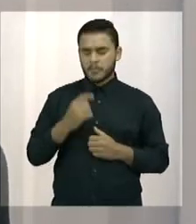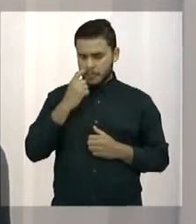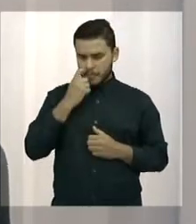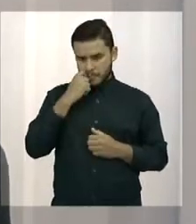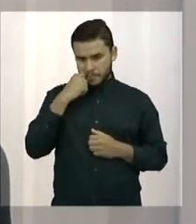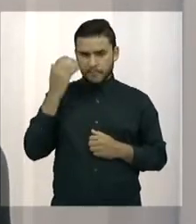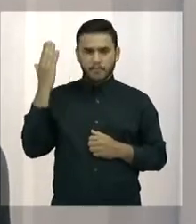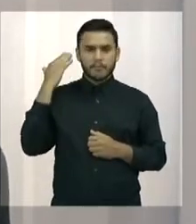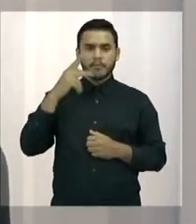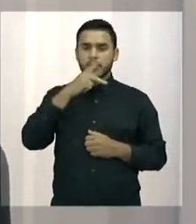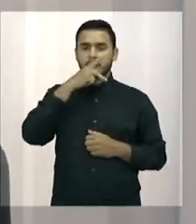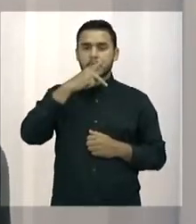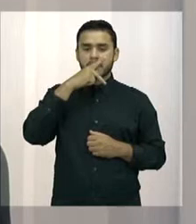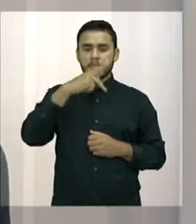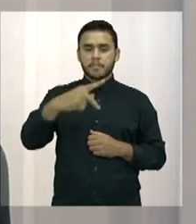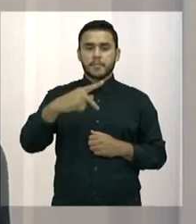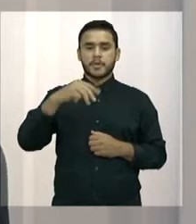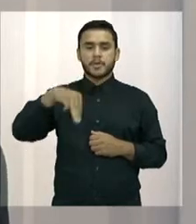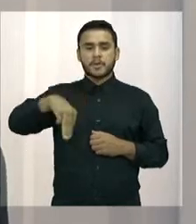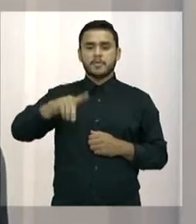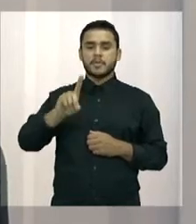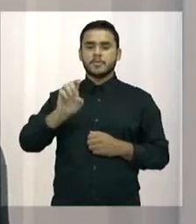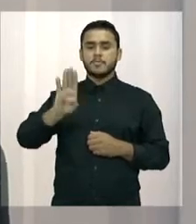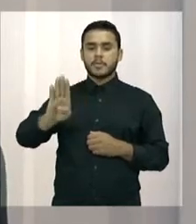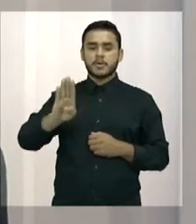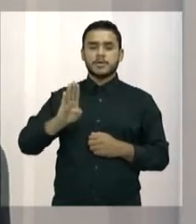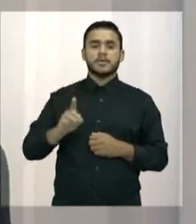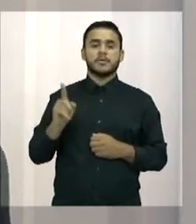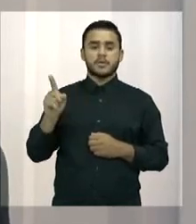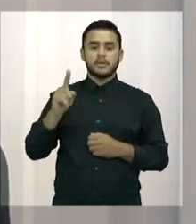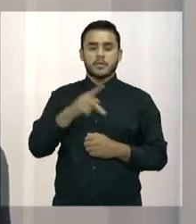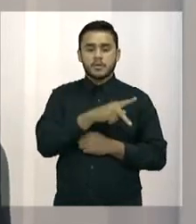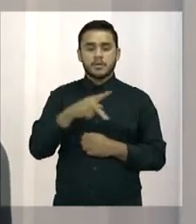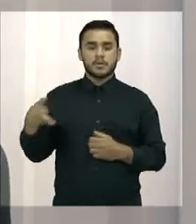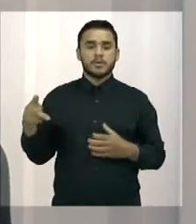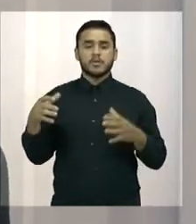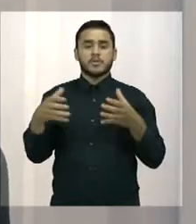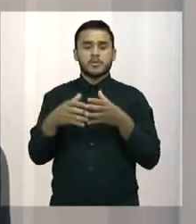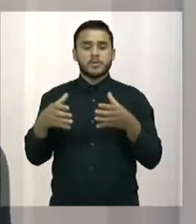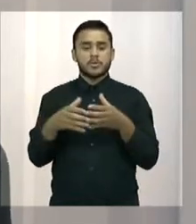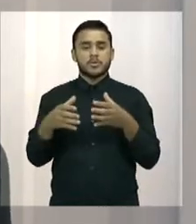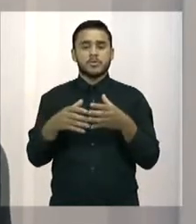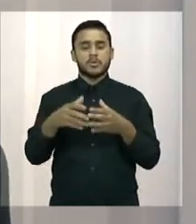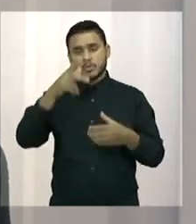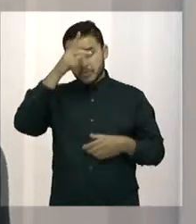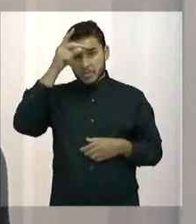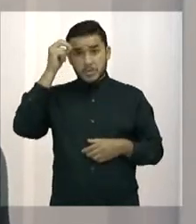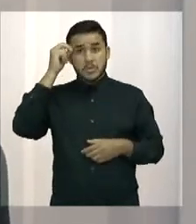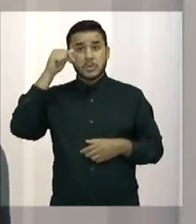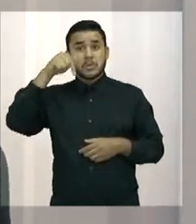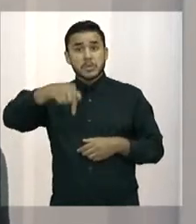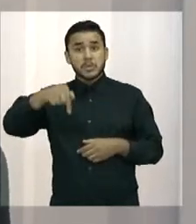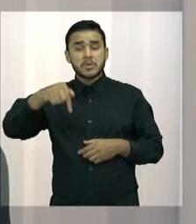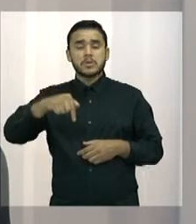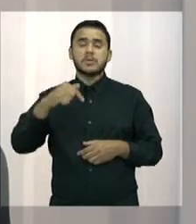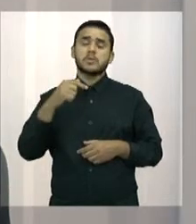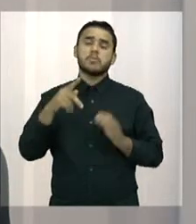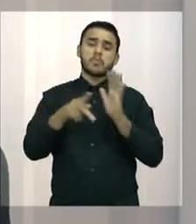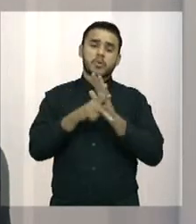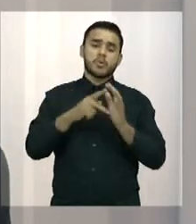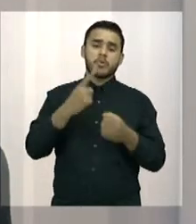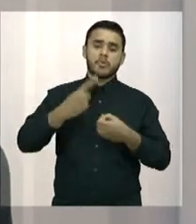época, PMDB. Porque o Walter é lá do PMDB, é o presidente do diretório municipal e, sem dúvida, eu ia para lá. E eu mostrei que não.